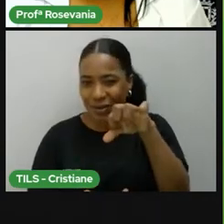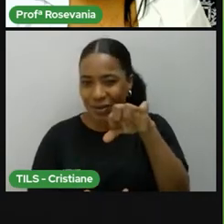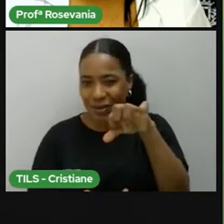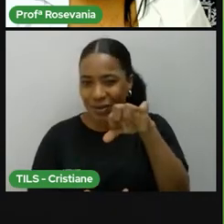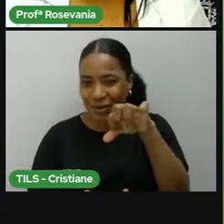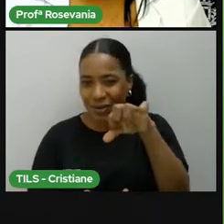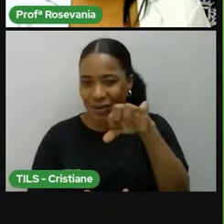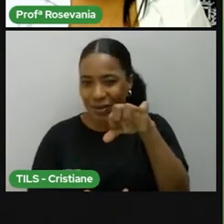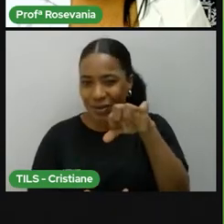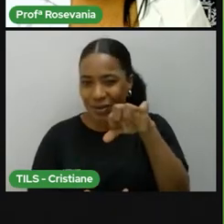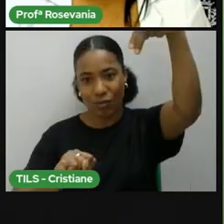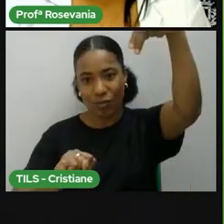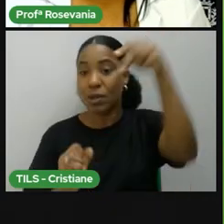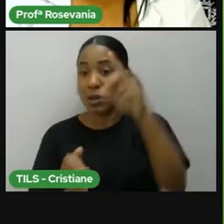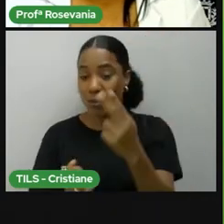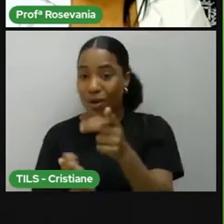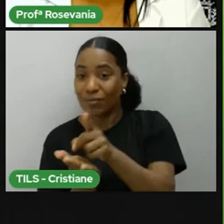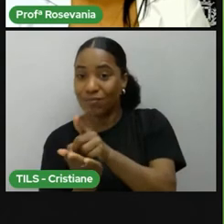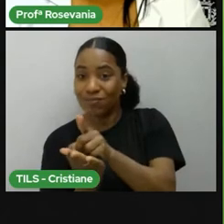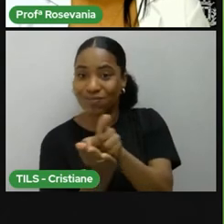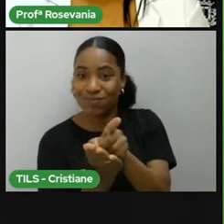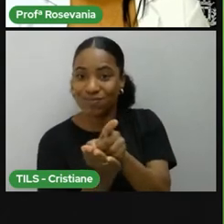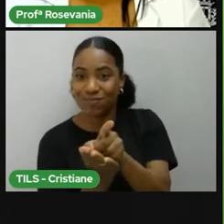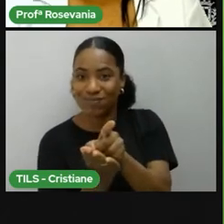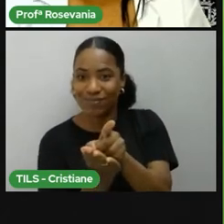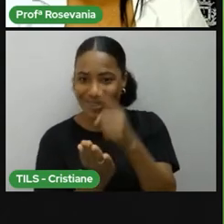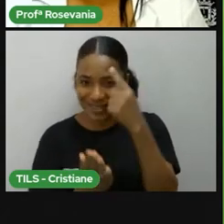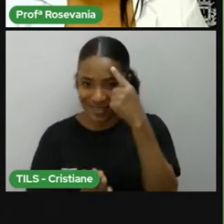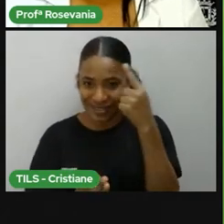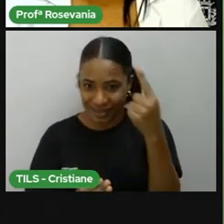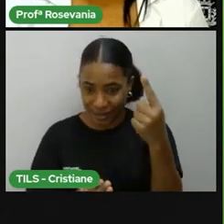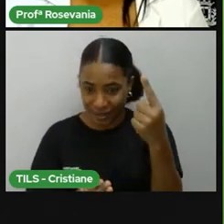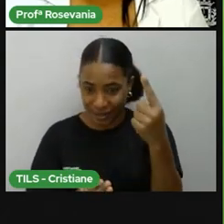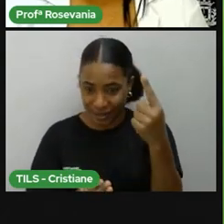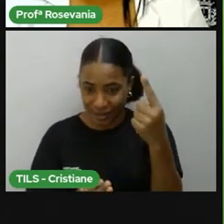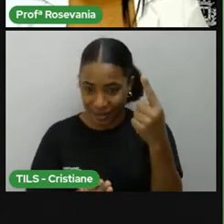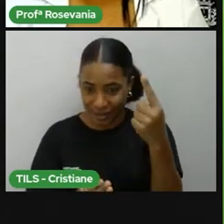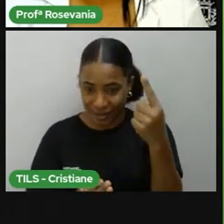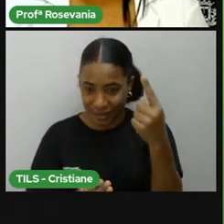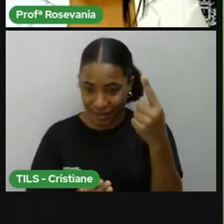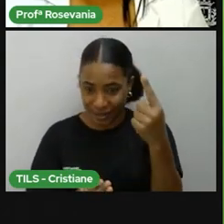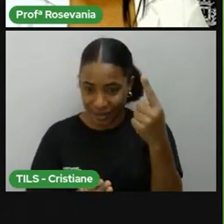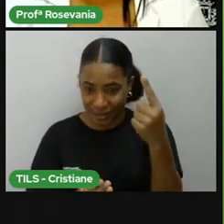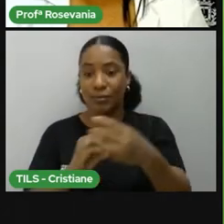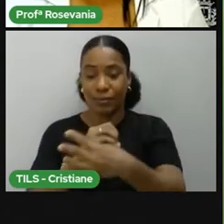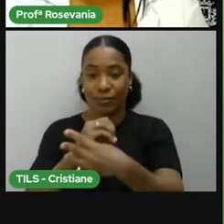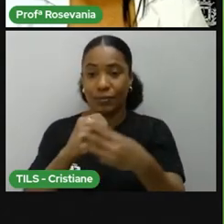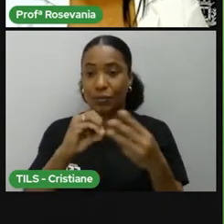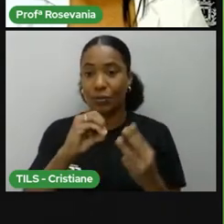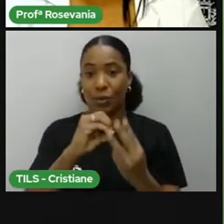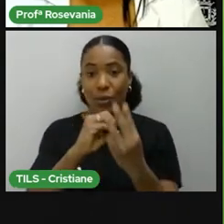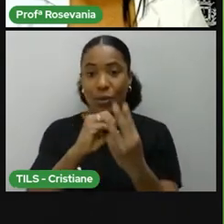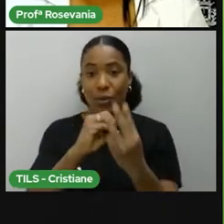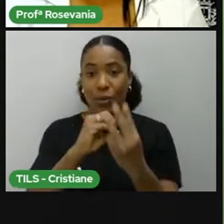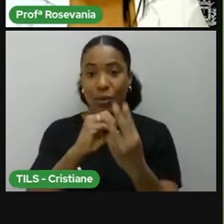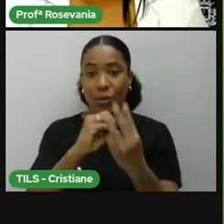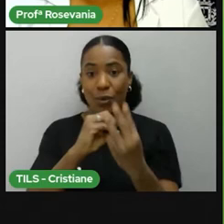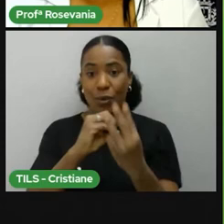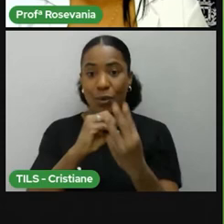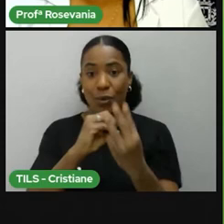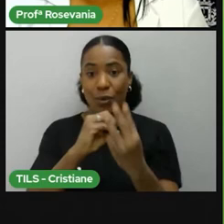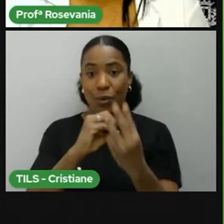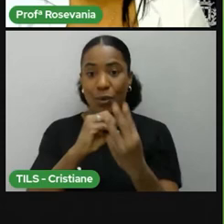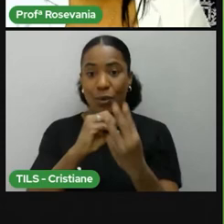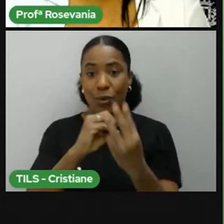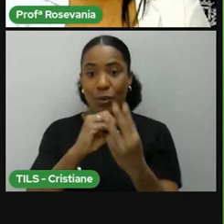gente, essa é a divisão desses paralelos principais, ou das latitudes principais, né, se